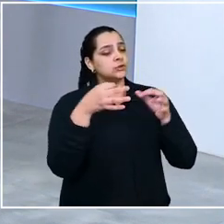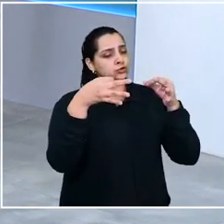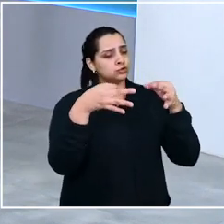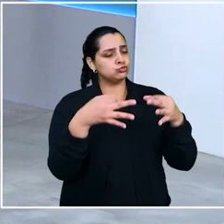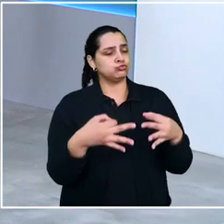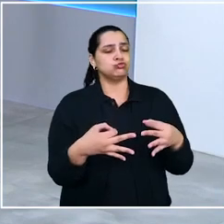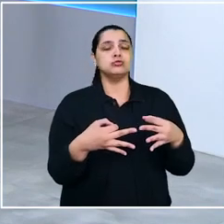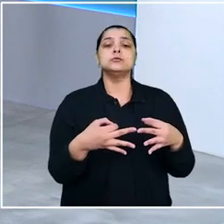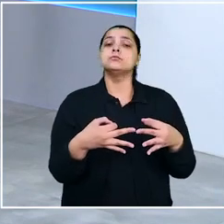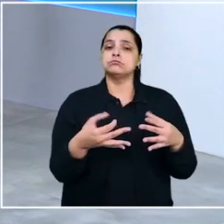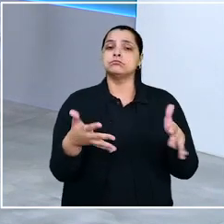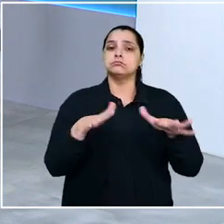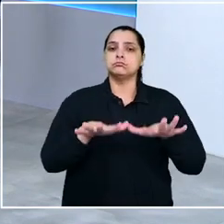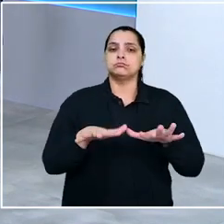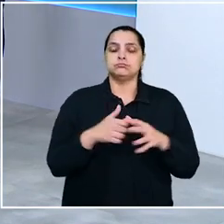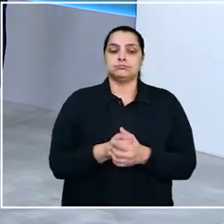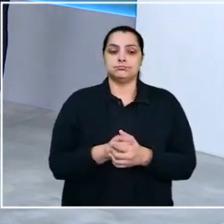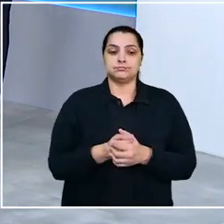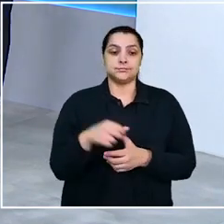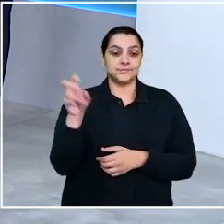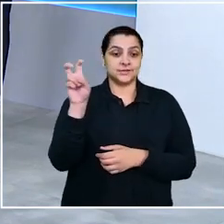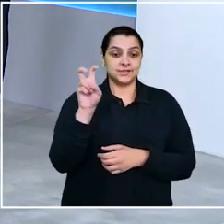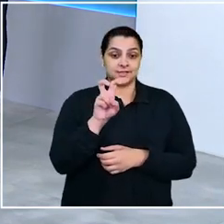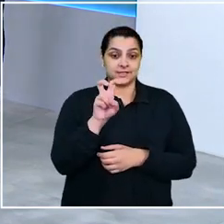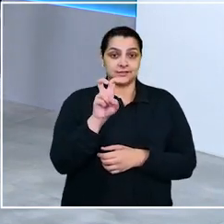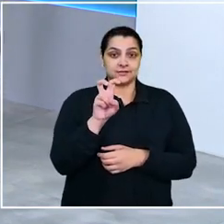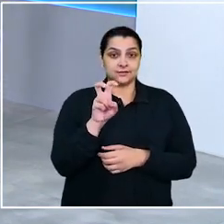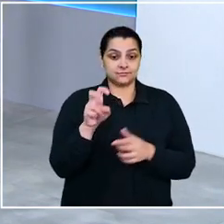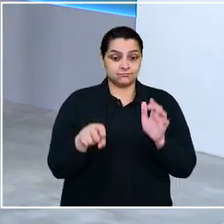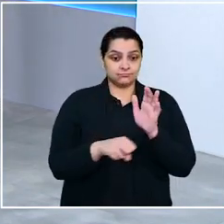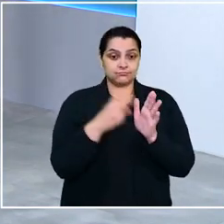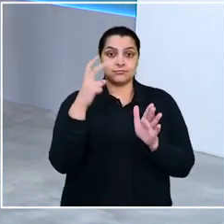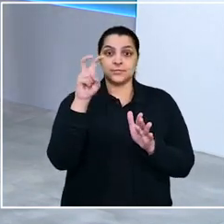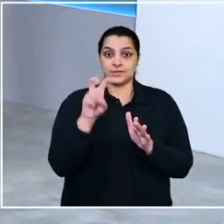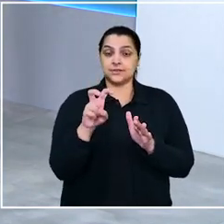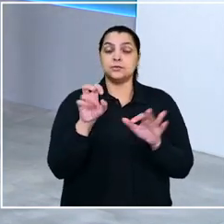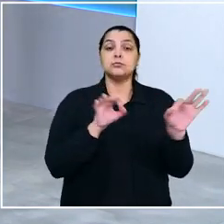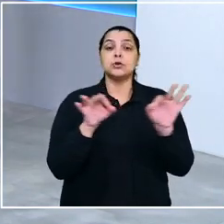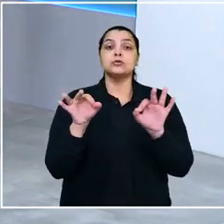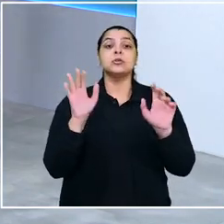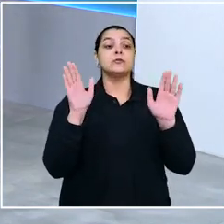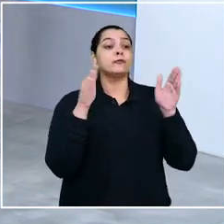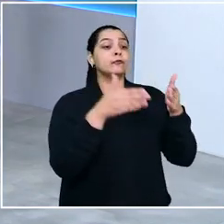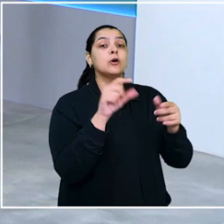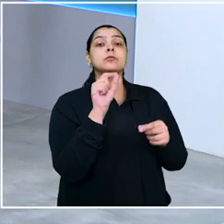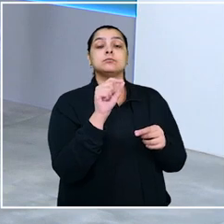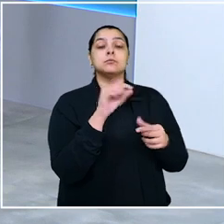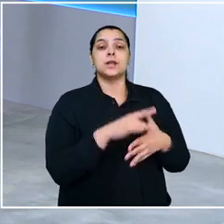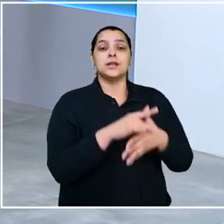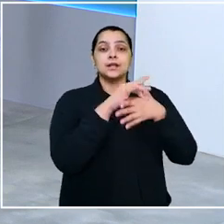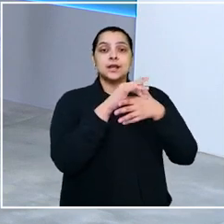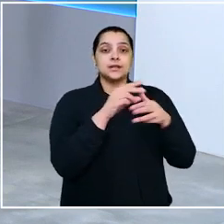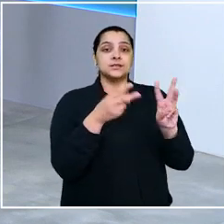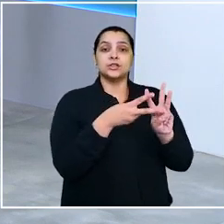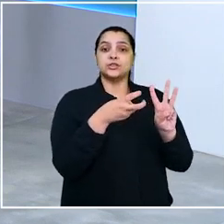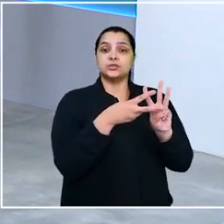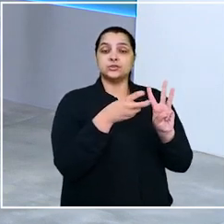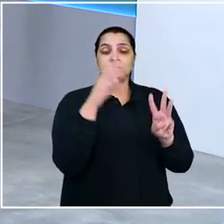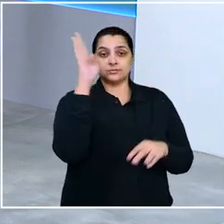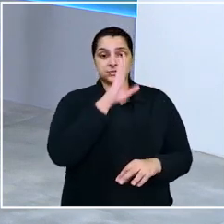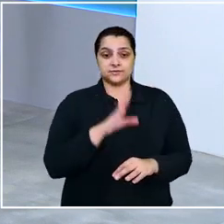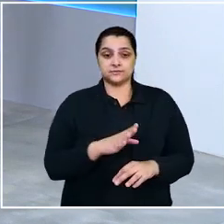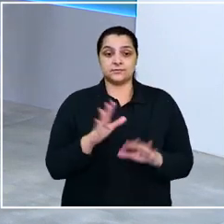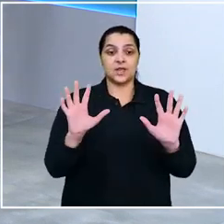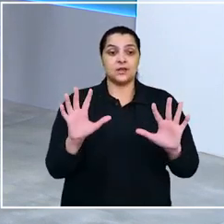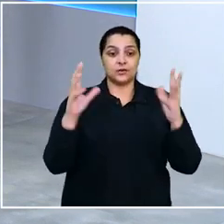sociedade mais justa e inclusiva. E nesta quinta edição, Anderson, o projeto foi direcionado a lideranças indígenas brasileiras.